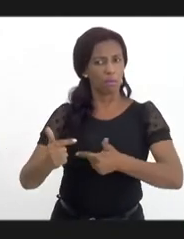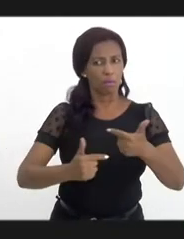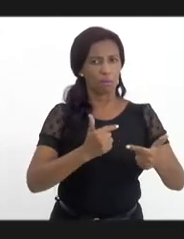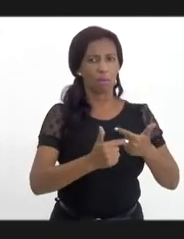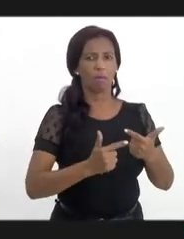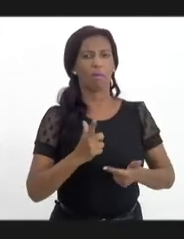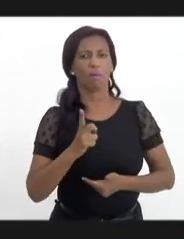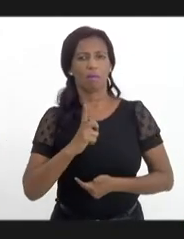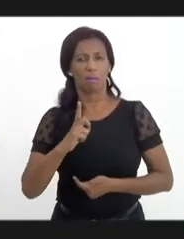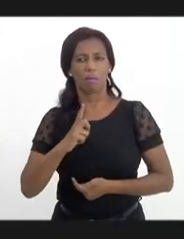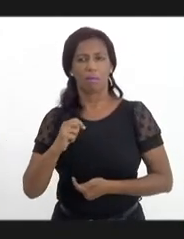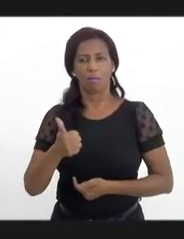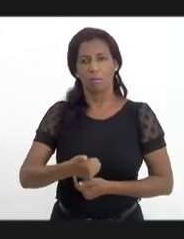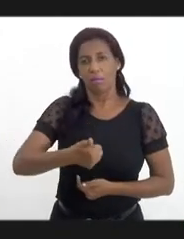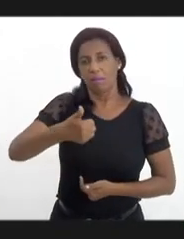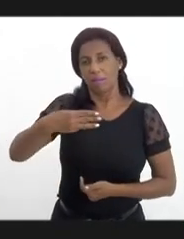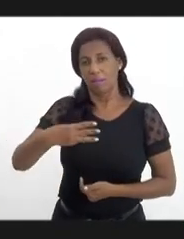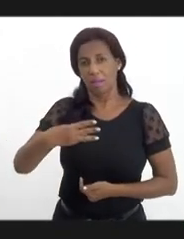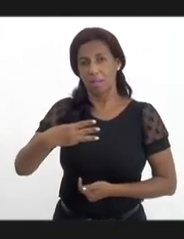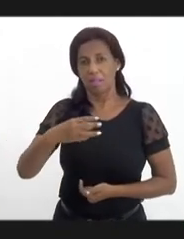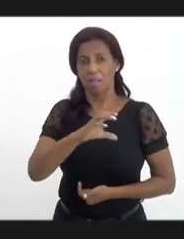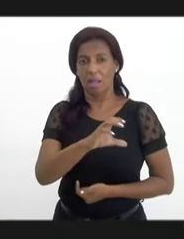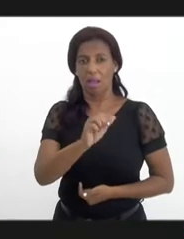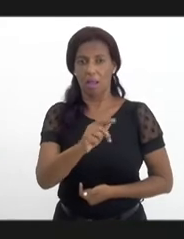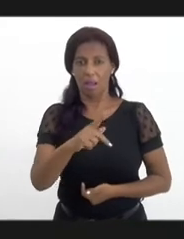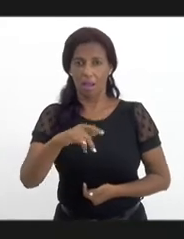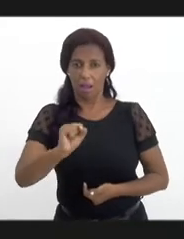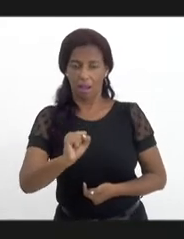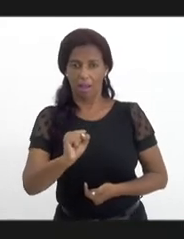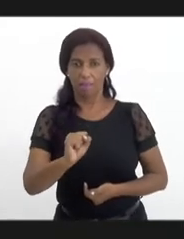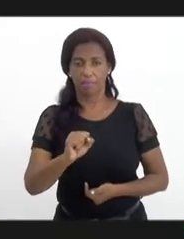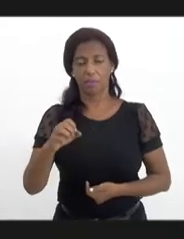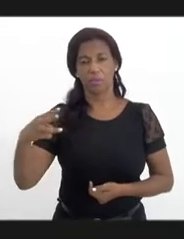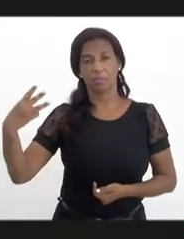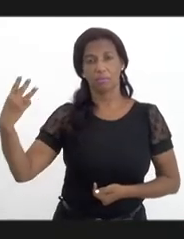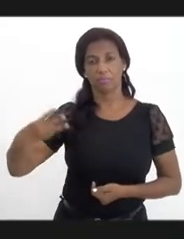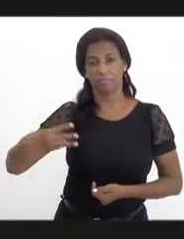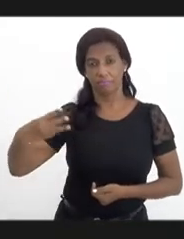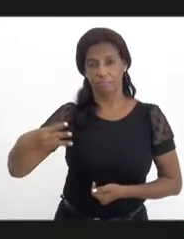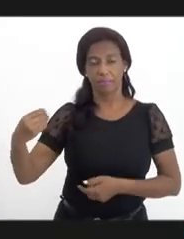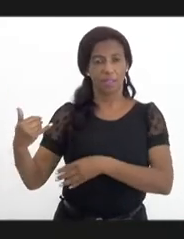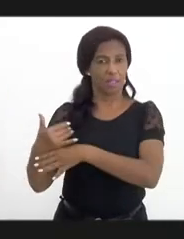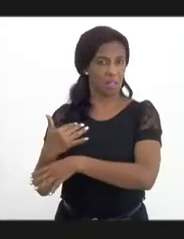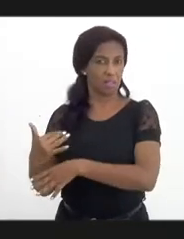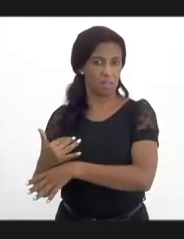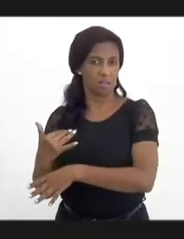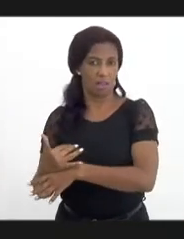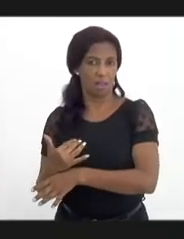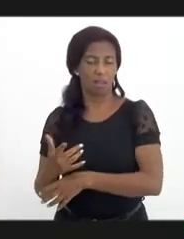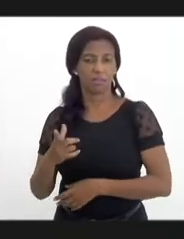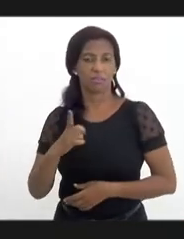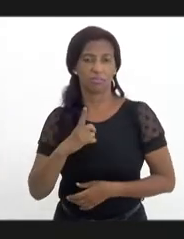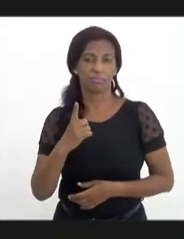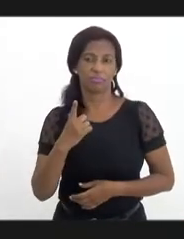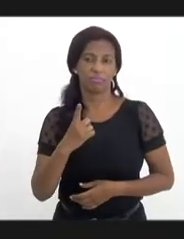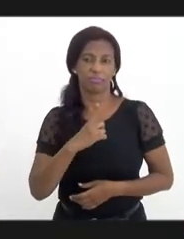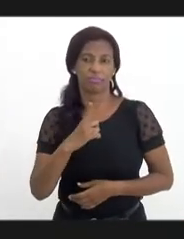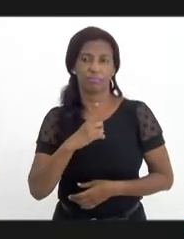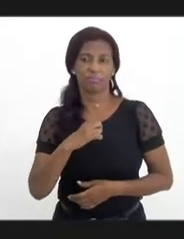13 CAPES 3 na cidade. A gente brinca que é